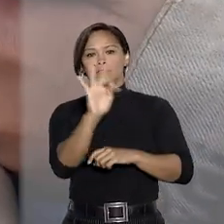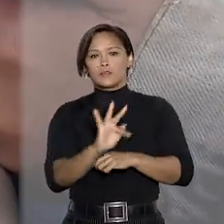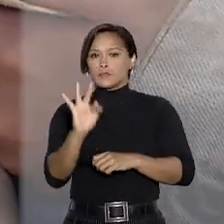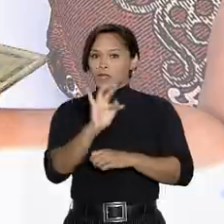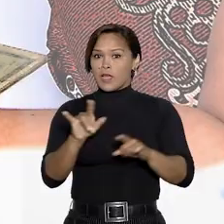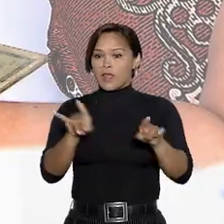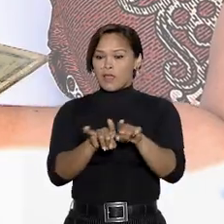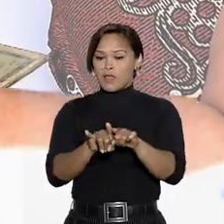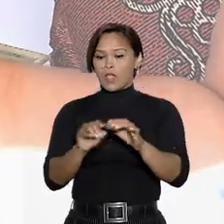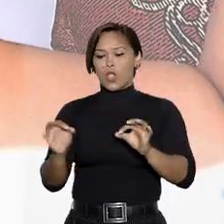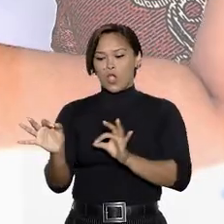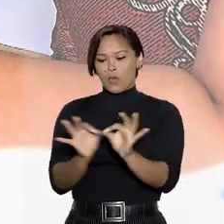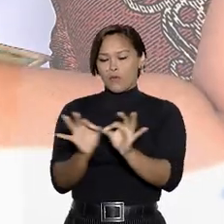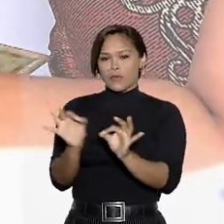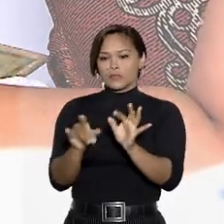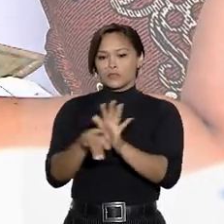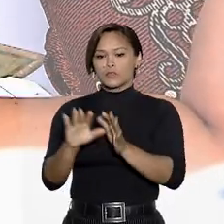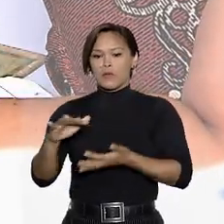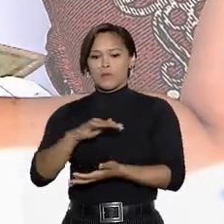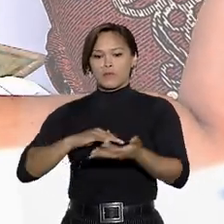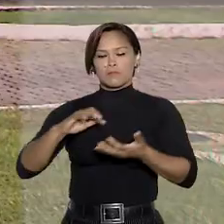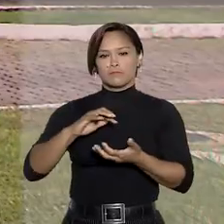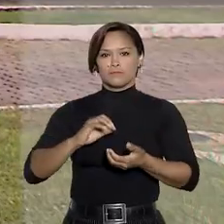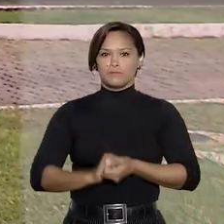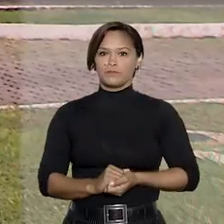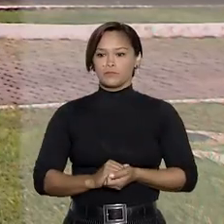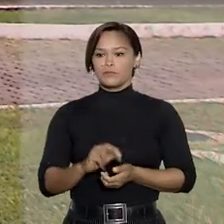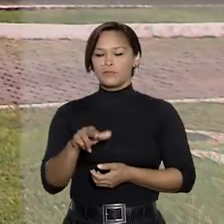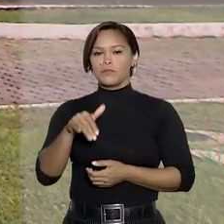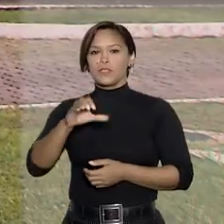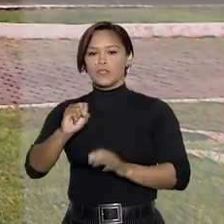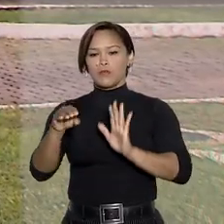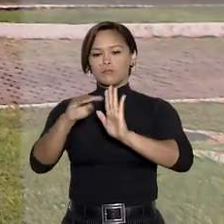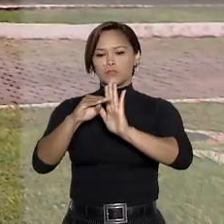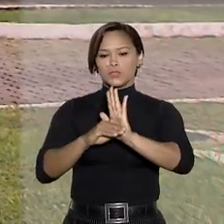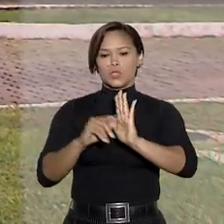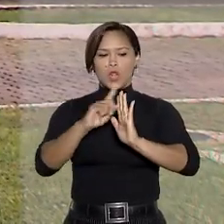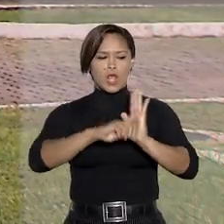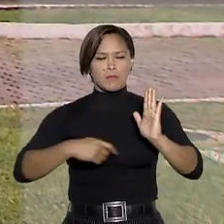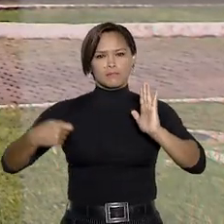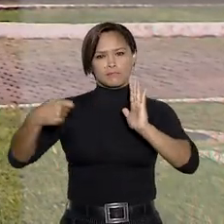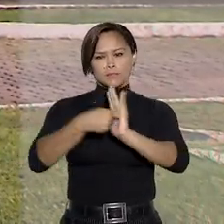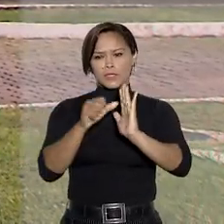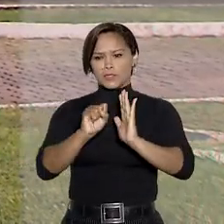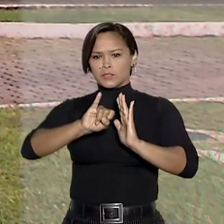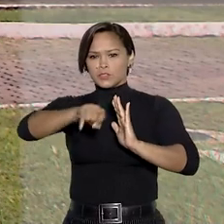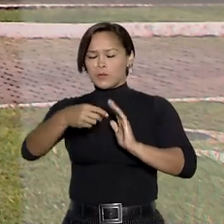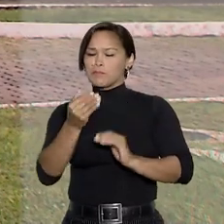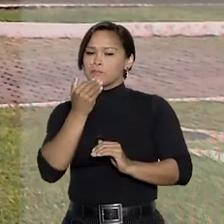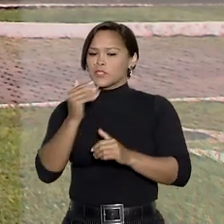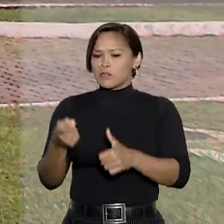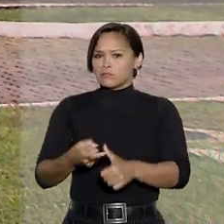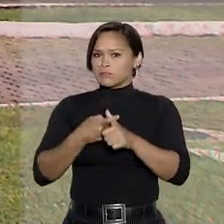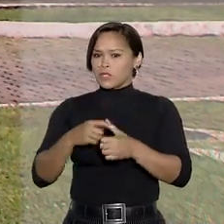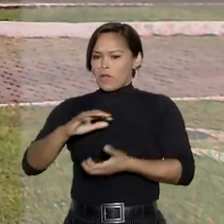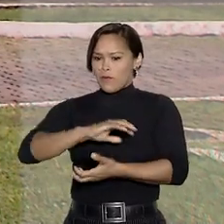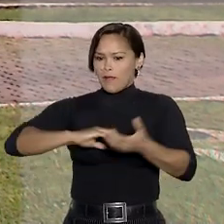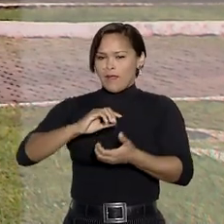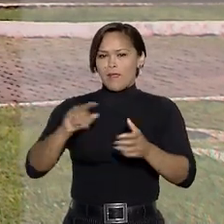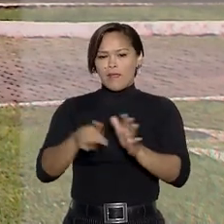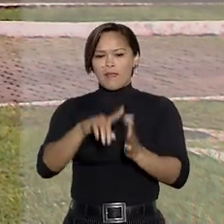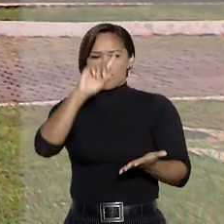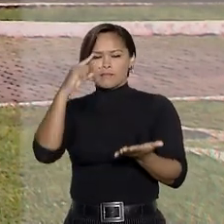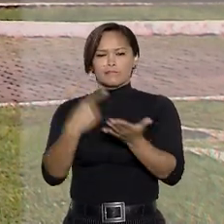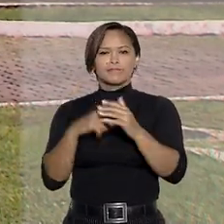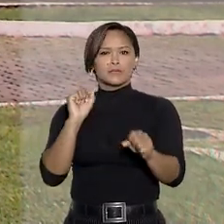Federais, entidade organizadora do movimento. A União protocolou uma petição no STJ pedindo a suspensão da greve e